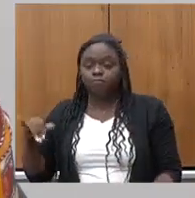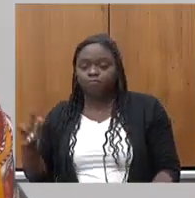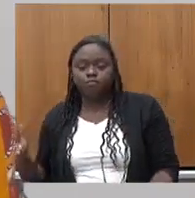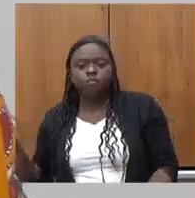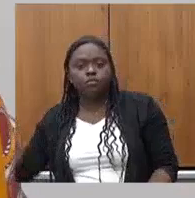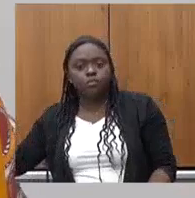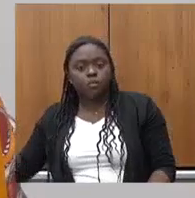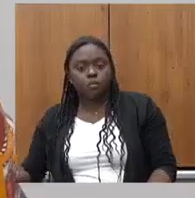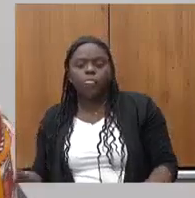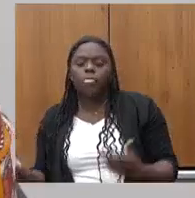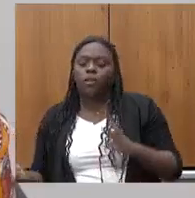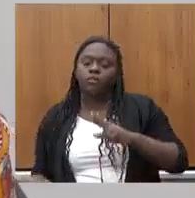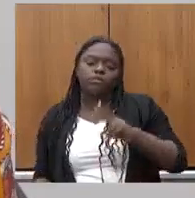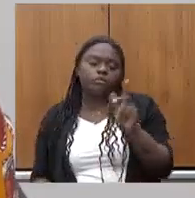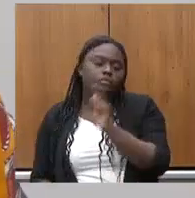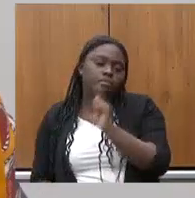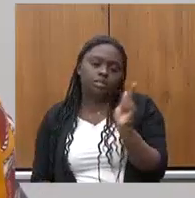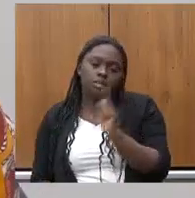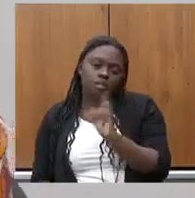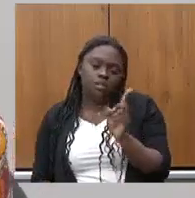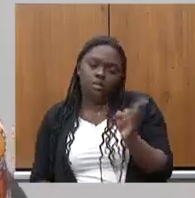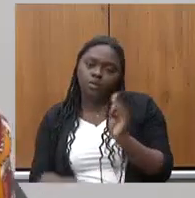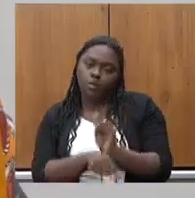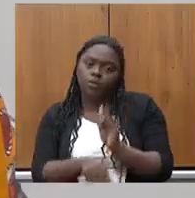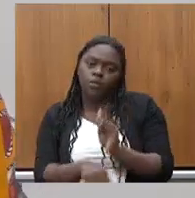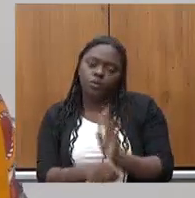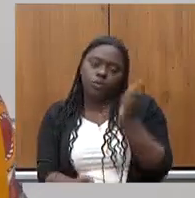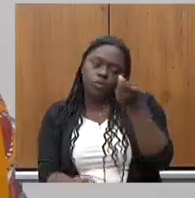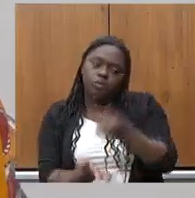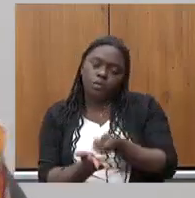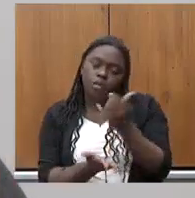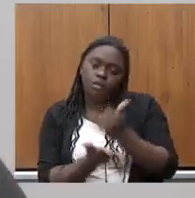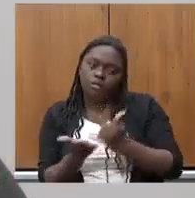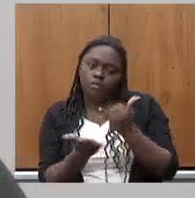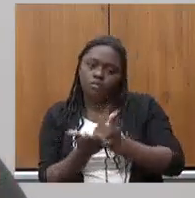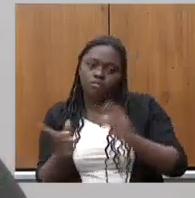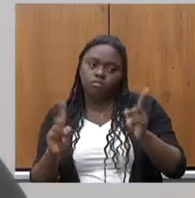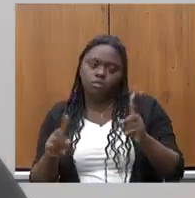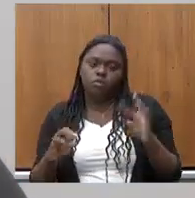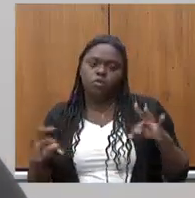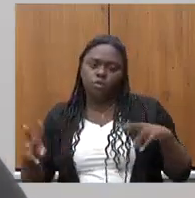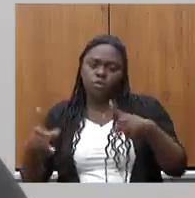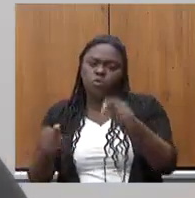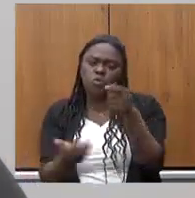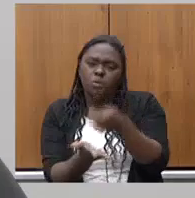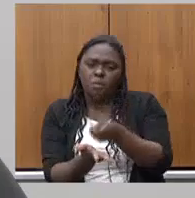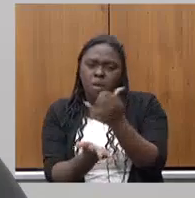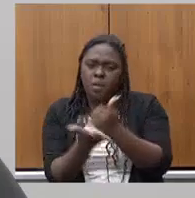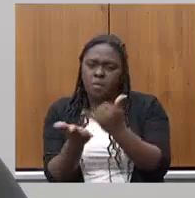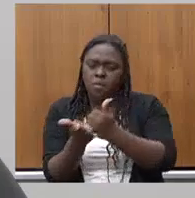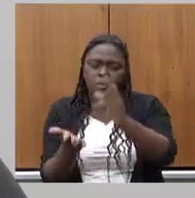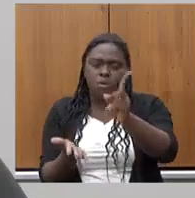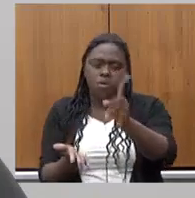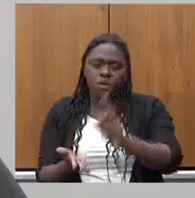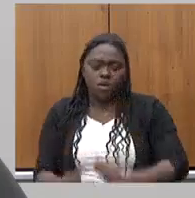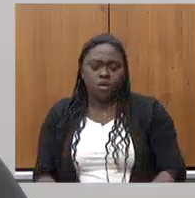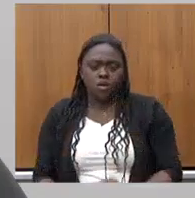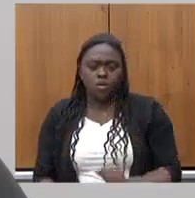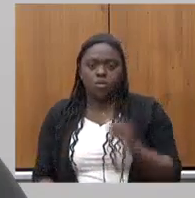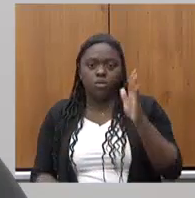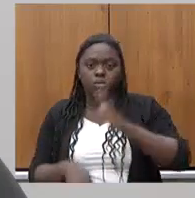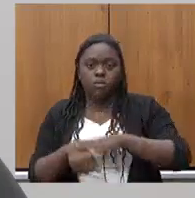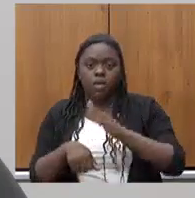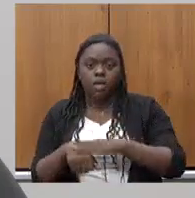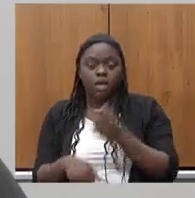então não foi uma gestão que cuidou do pagador de impostos porque não é todo mundo que paga imposto aqui não quanto mais